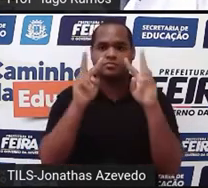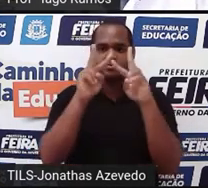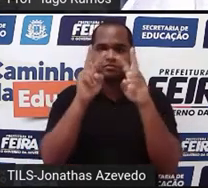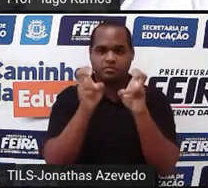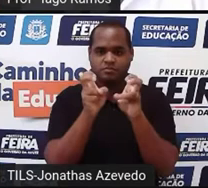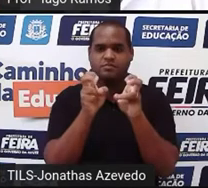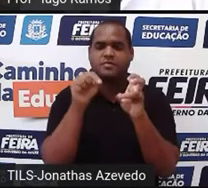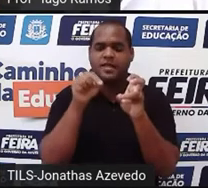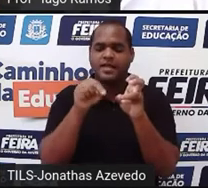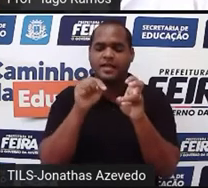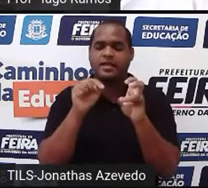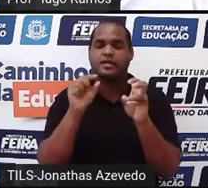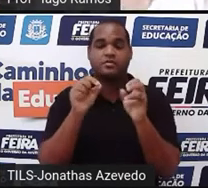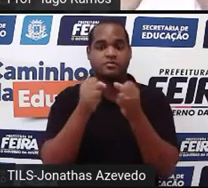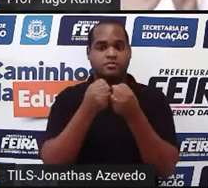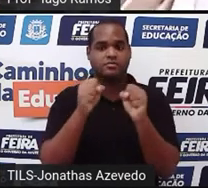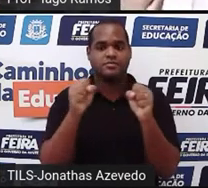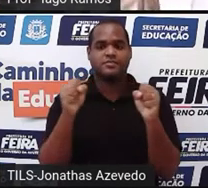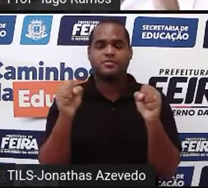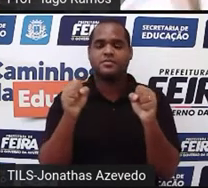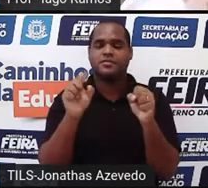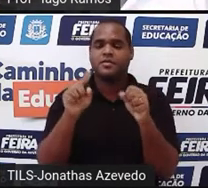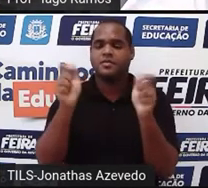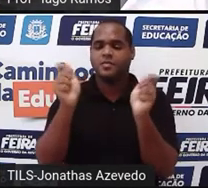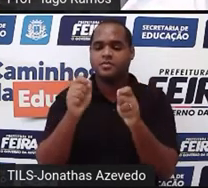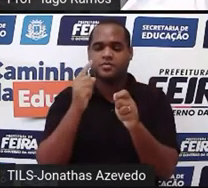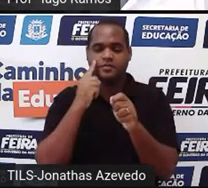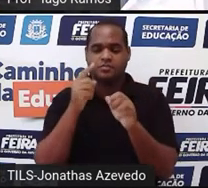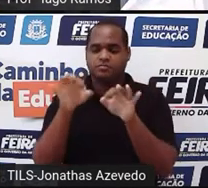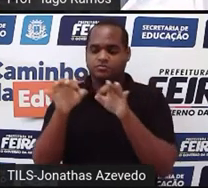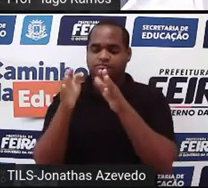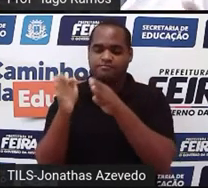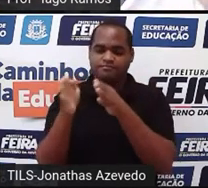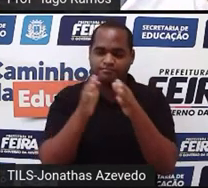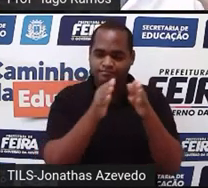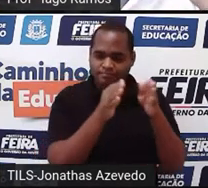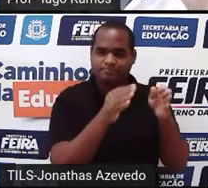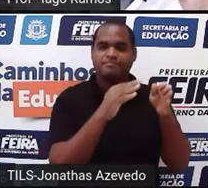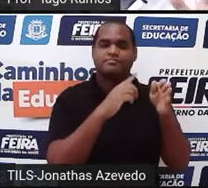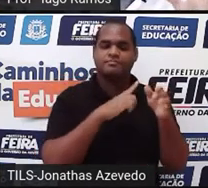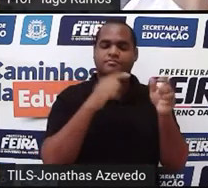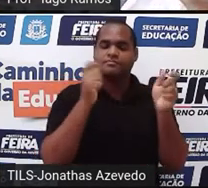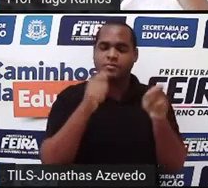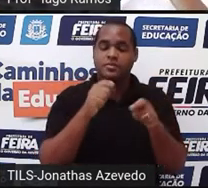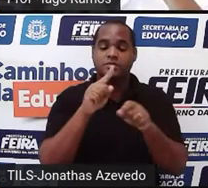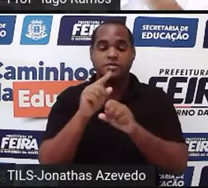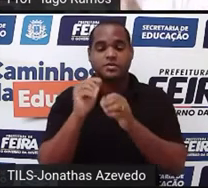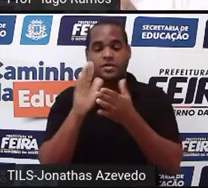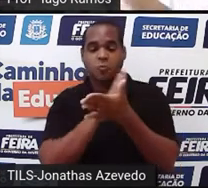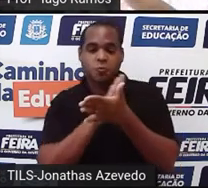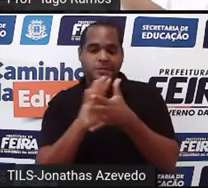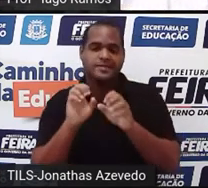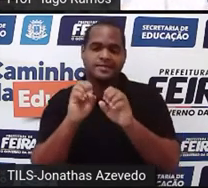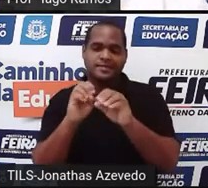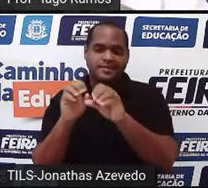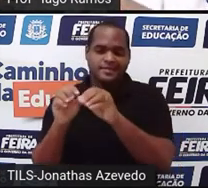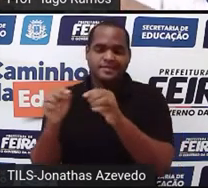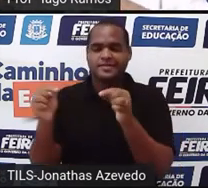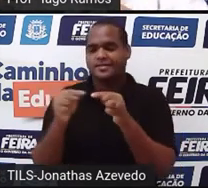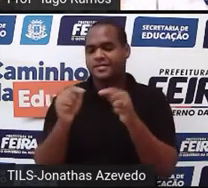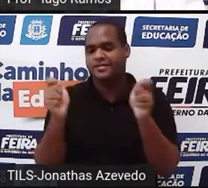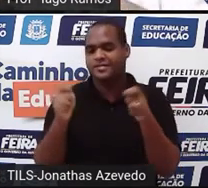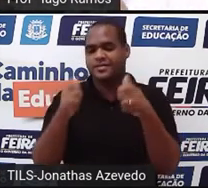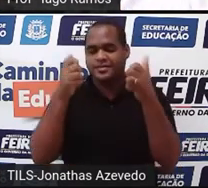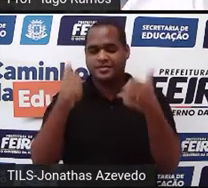É um tema um pouquinho grande e é por isso que a gente dividiu ela em algumas aulas para a gente entender cada coisinha